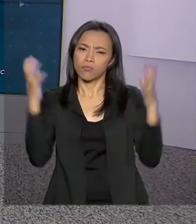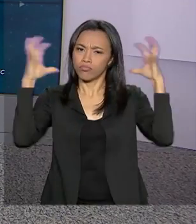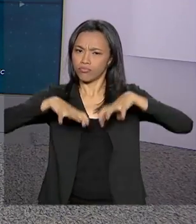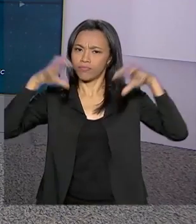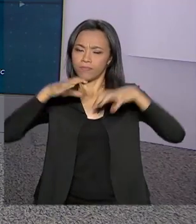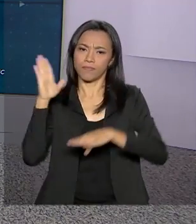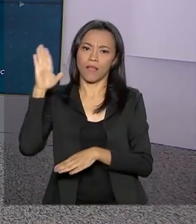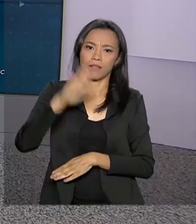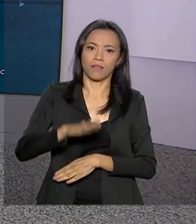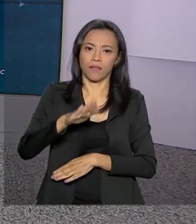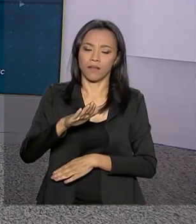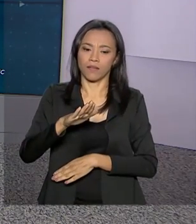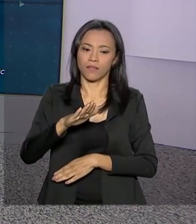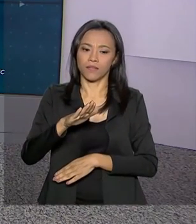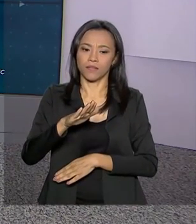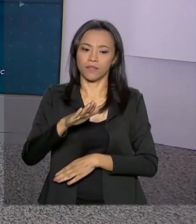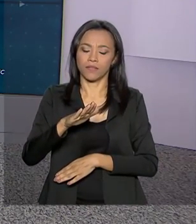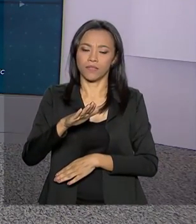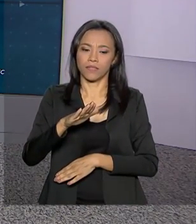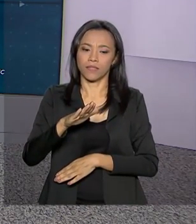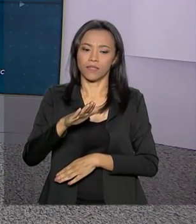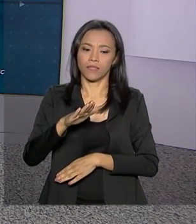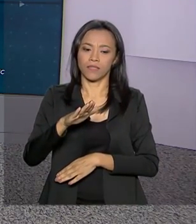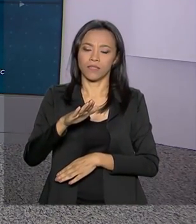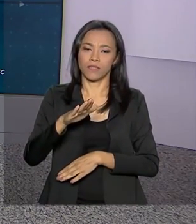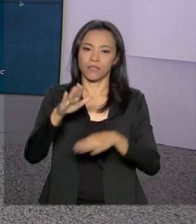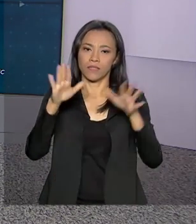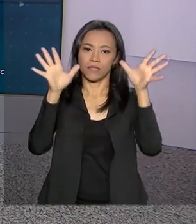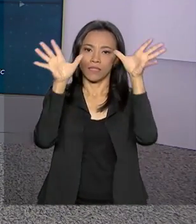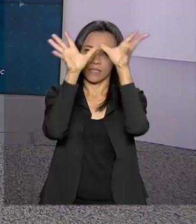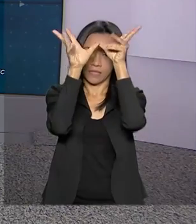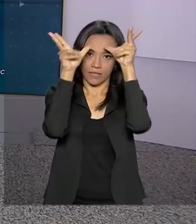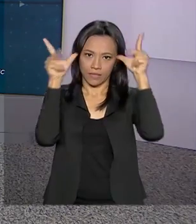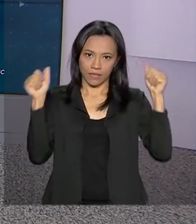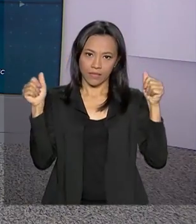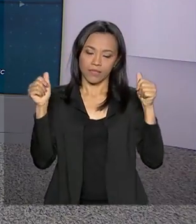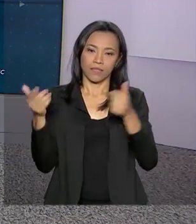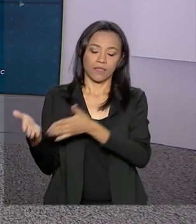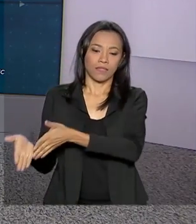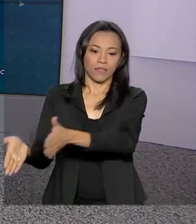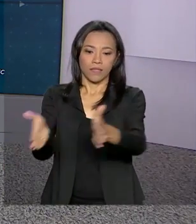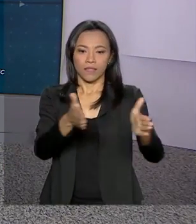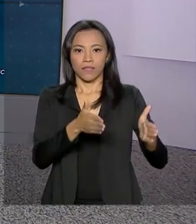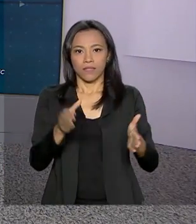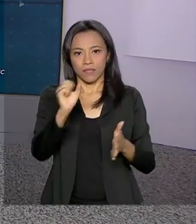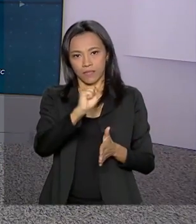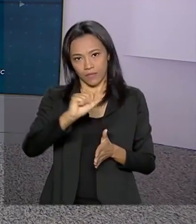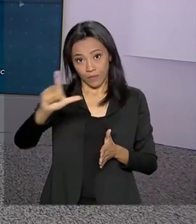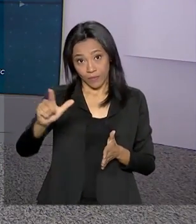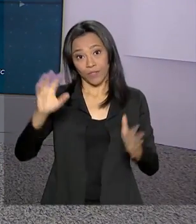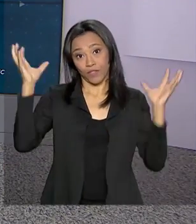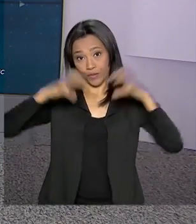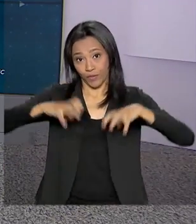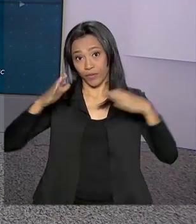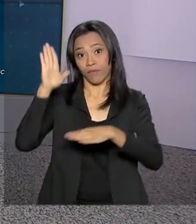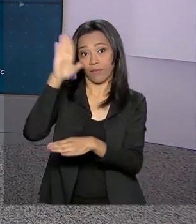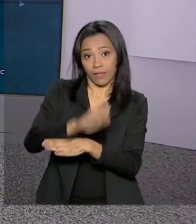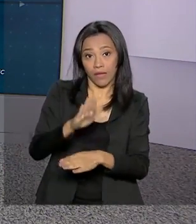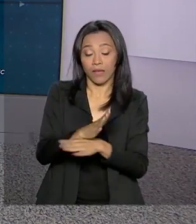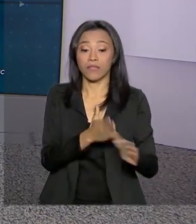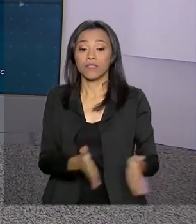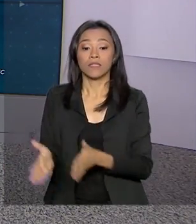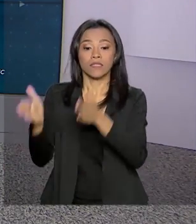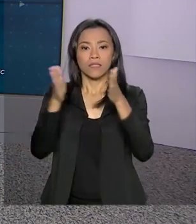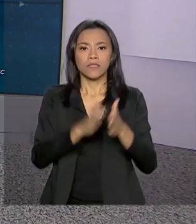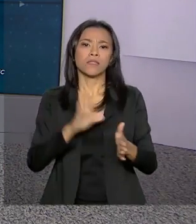à tarde. Aliás, em Rio Branco e em Campo Grande, São Luís é que chove de tarde. Em Belo Horizonte, o céu está